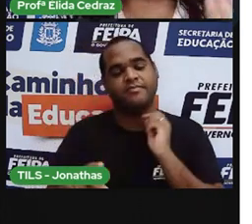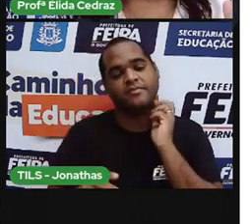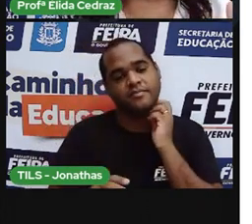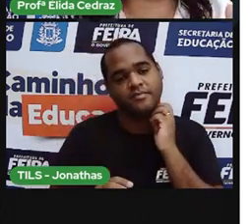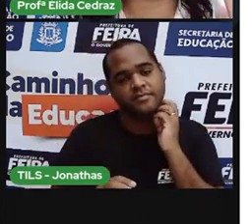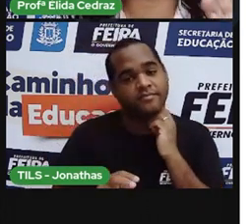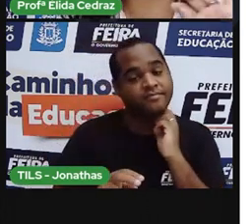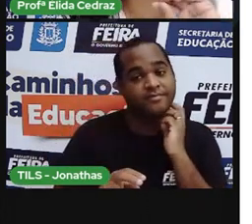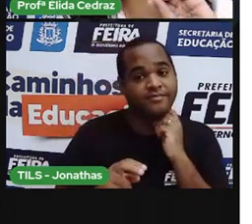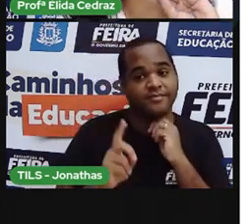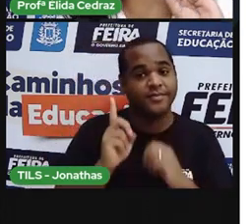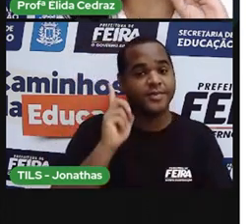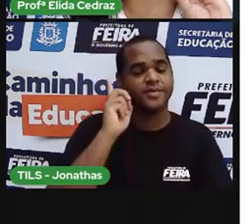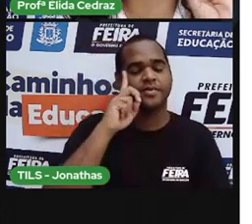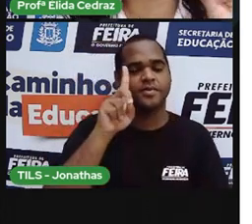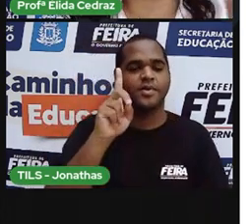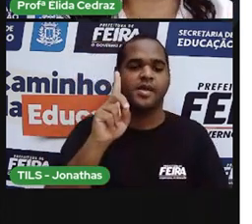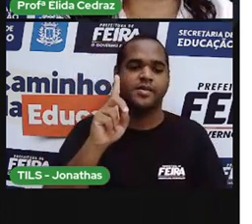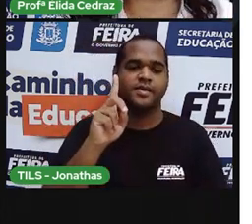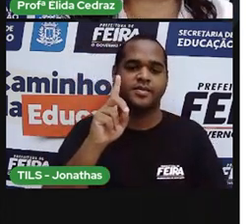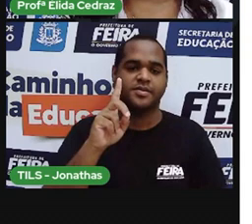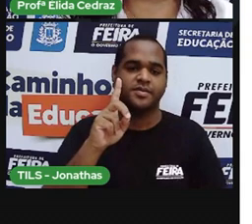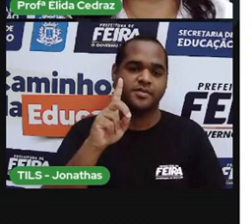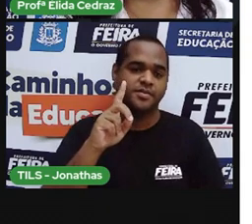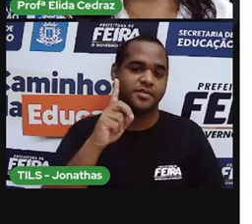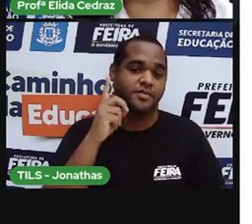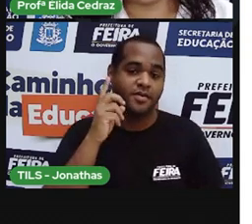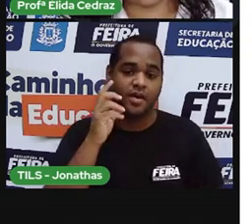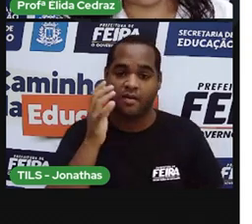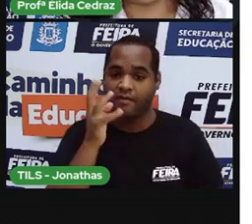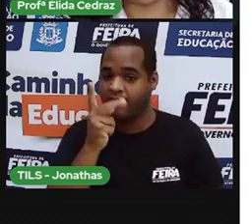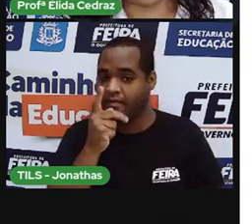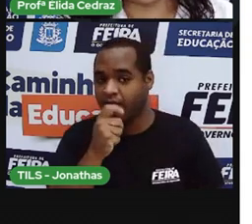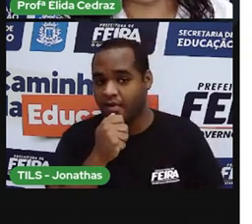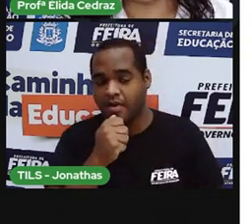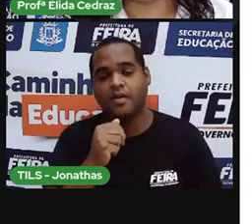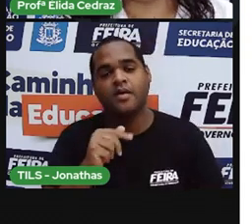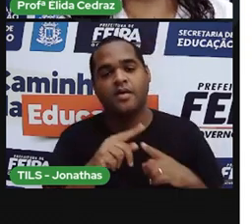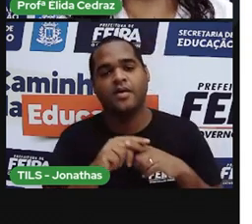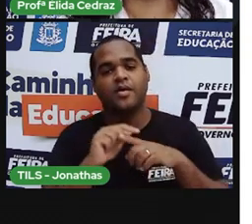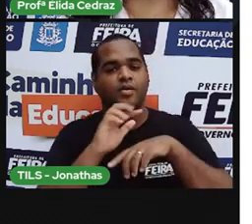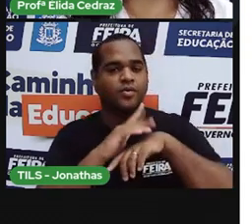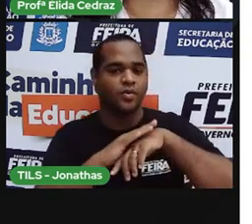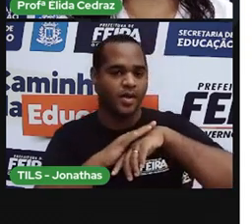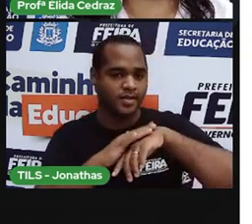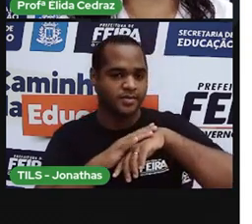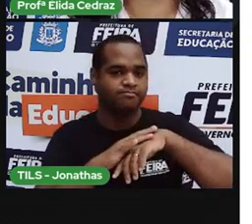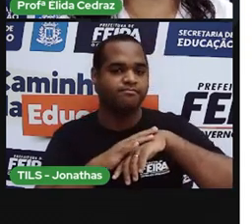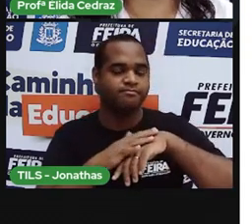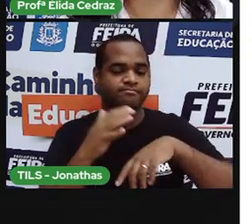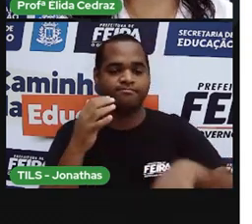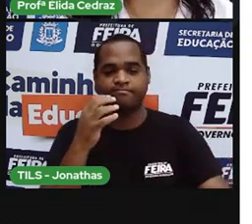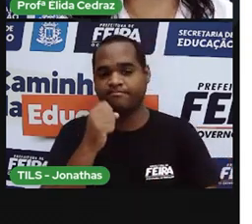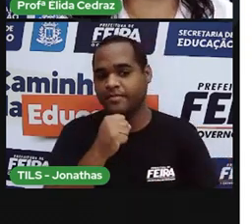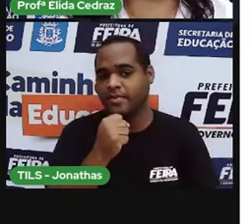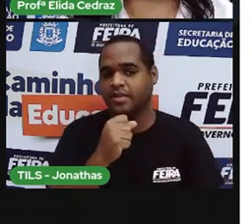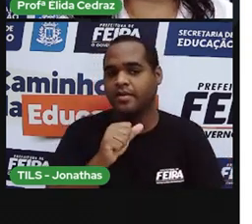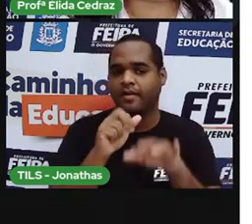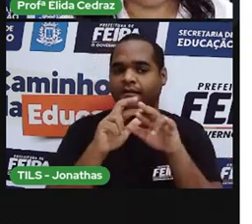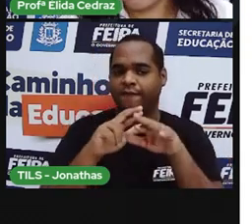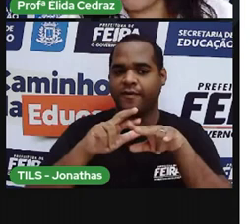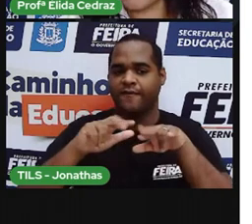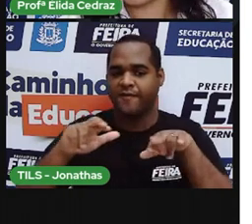Aquele dia, além de ter sido uma correria com o Ricardo doente, eles passaram por